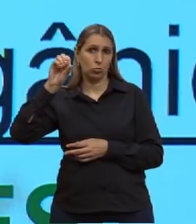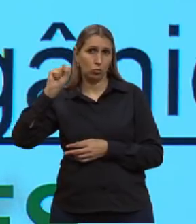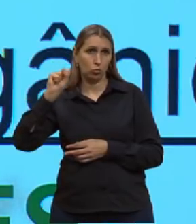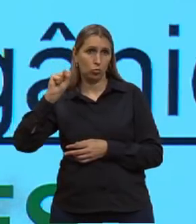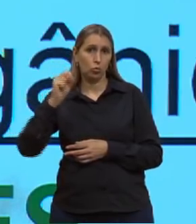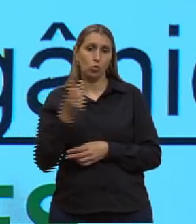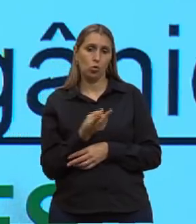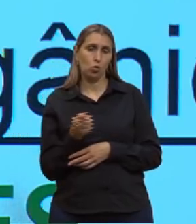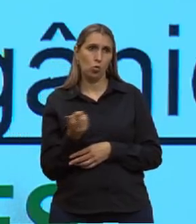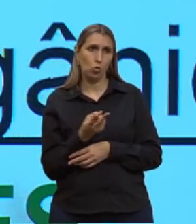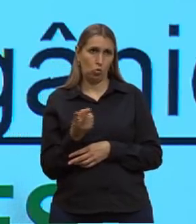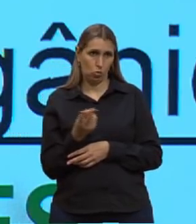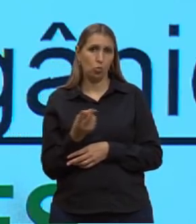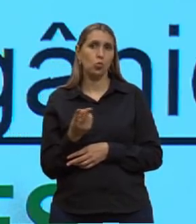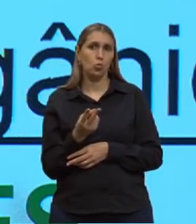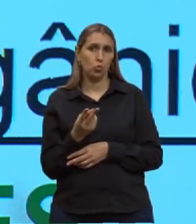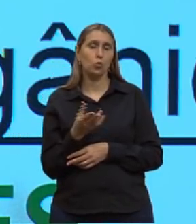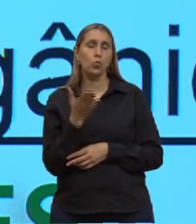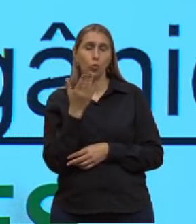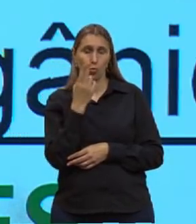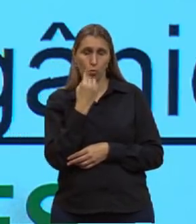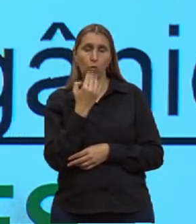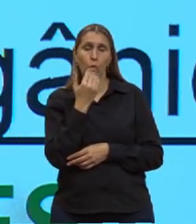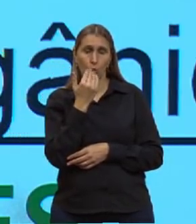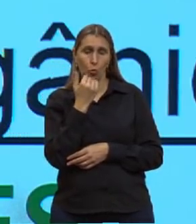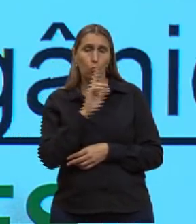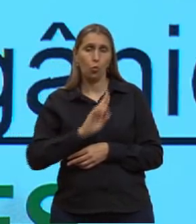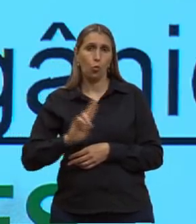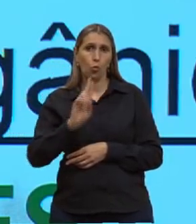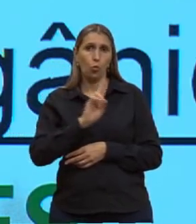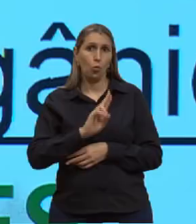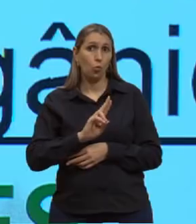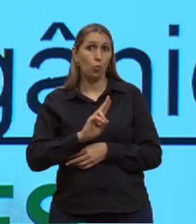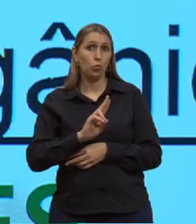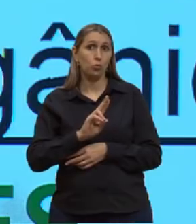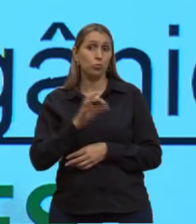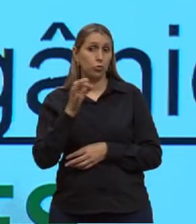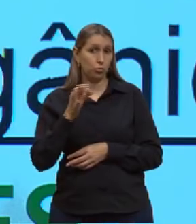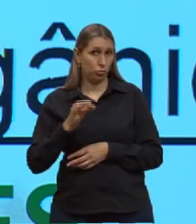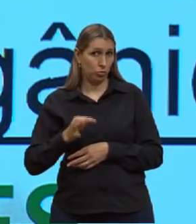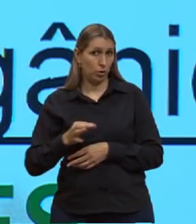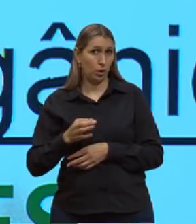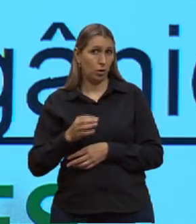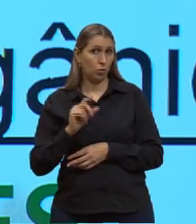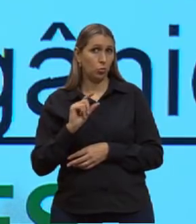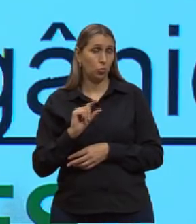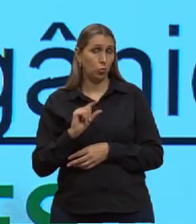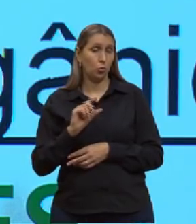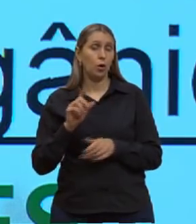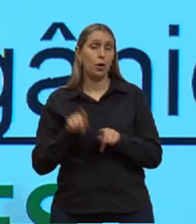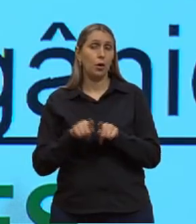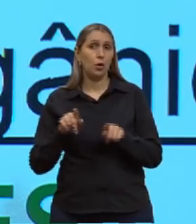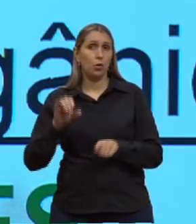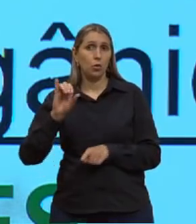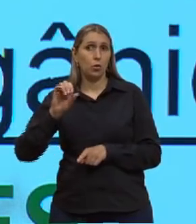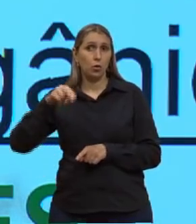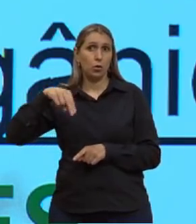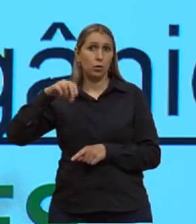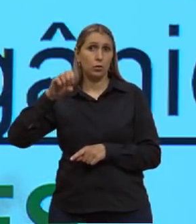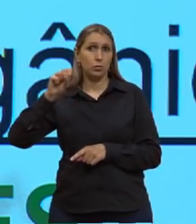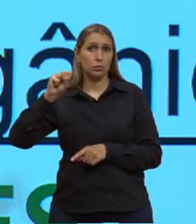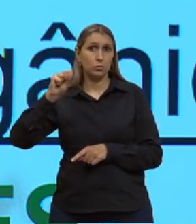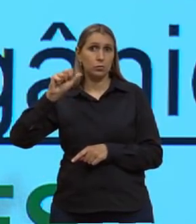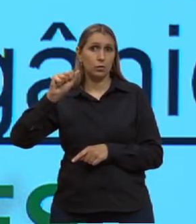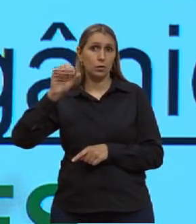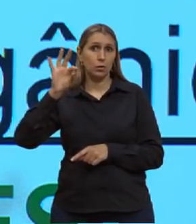Ambos, a gente deve consumir de maneira moderada, porém, os insaturados a gente deve consumir